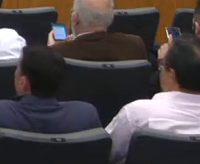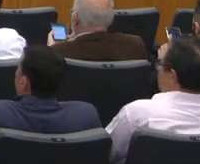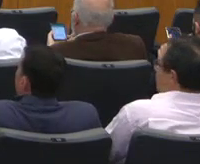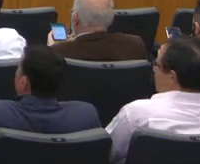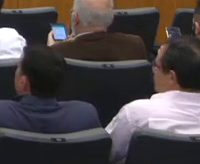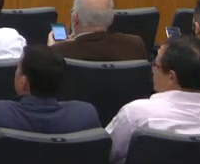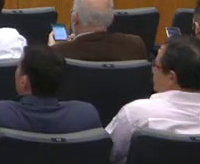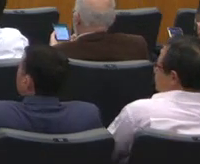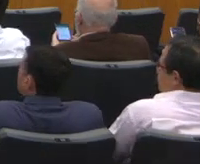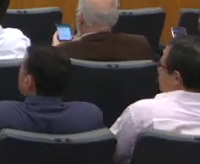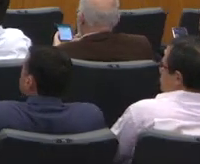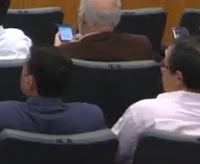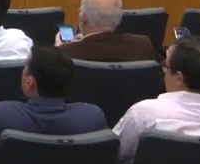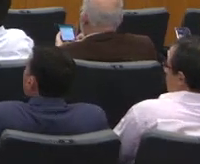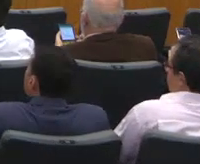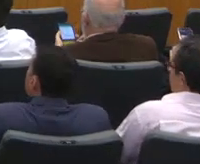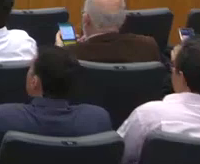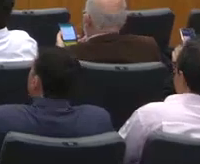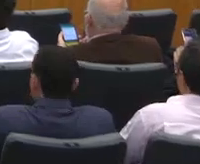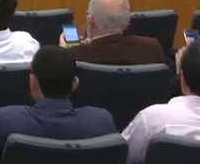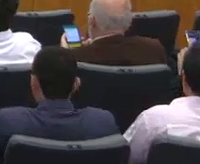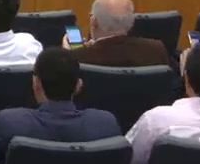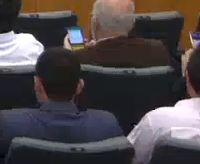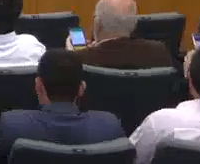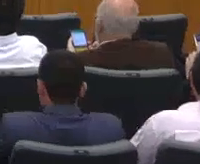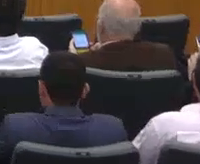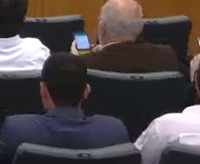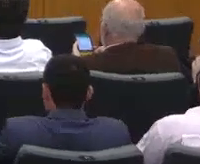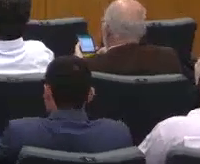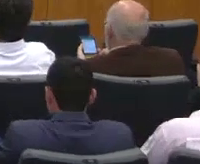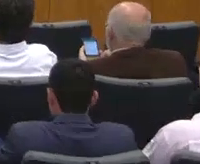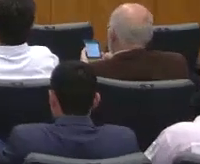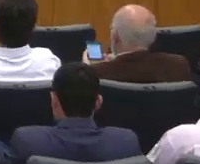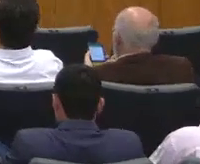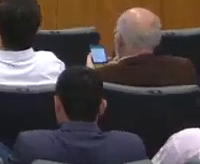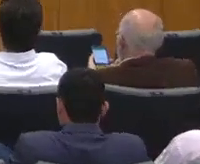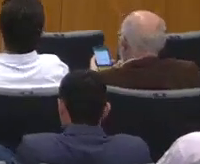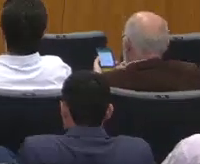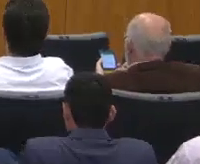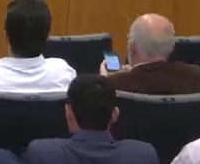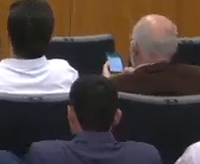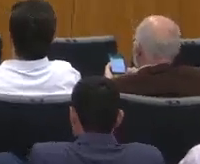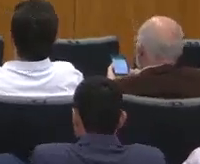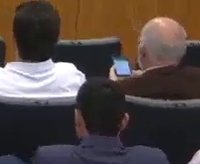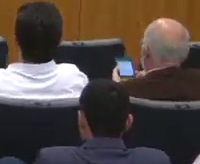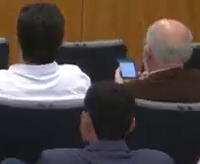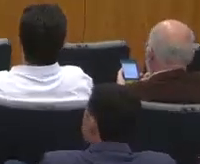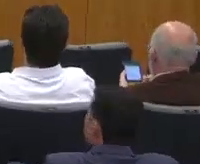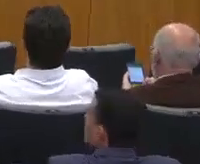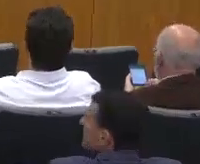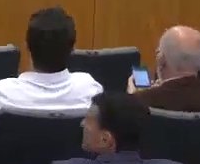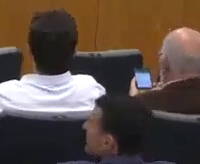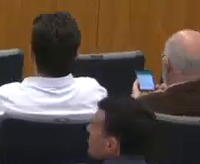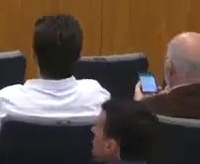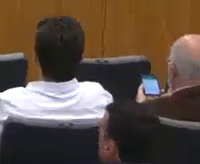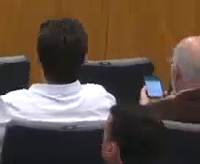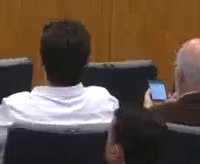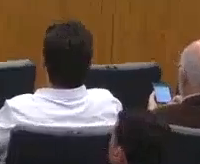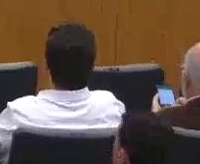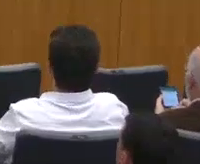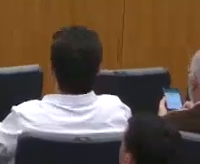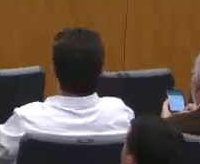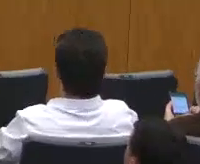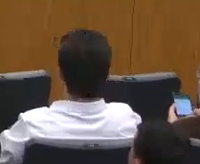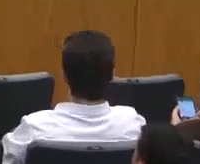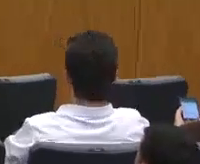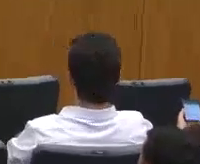de Agropecuária e Agroindústria da 4ª Sessão Legislativa Ordinária da 19ª Legislatura. Foi convidada para